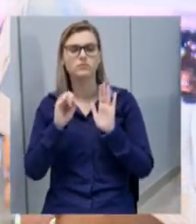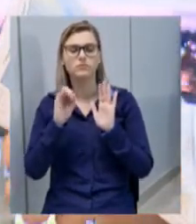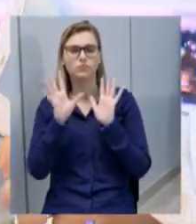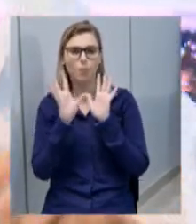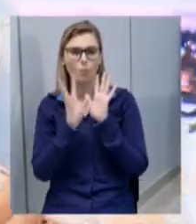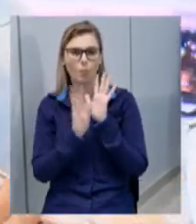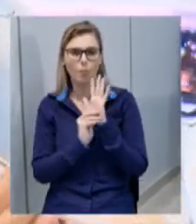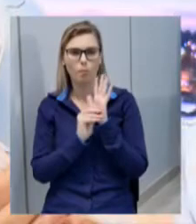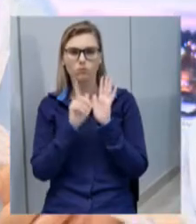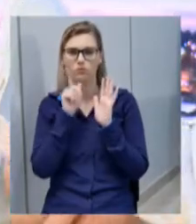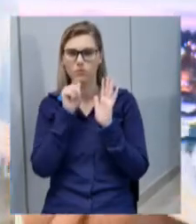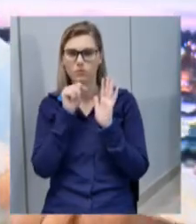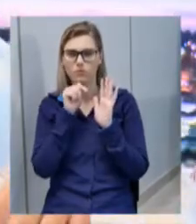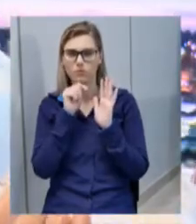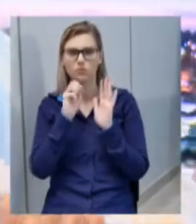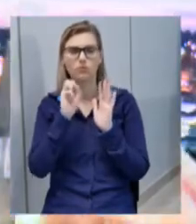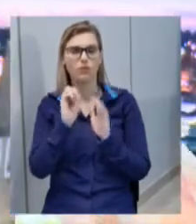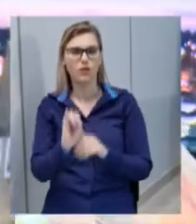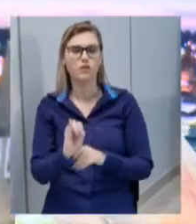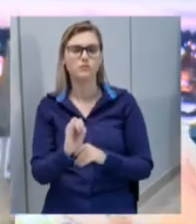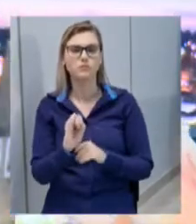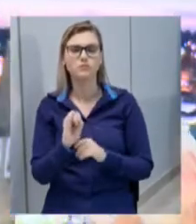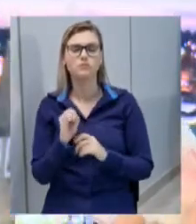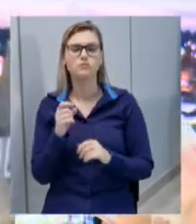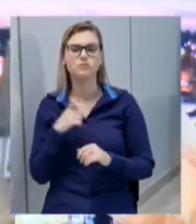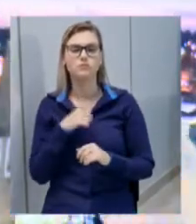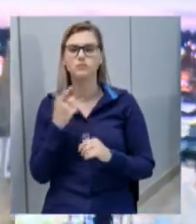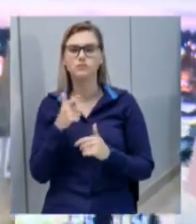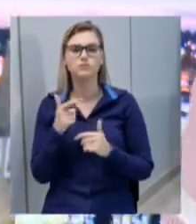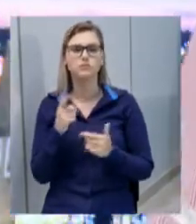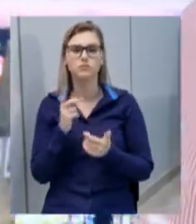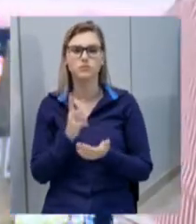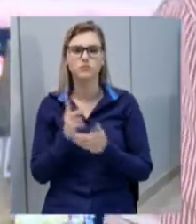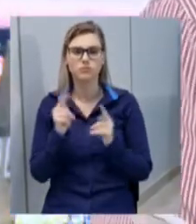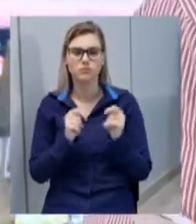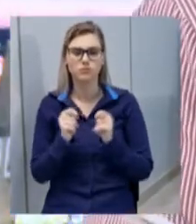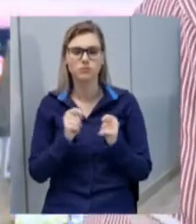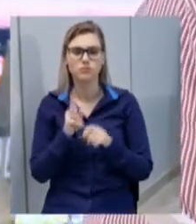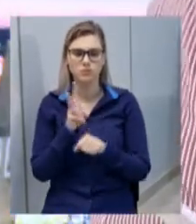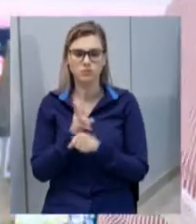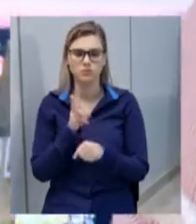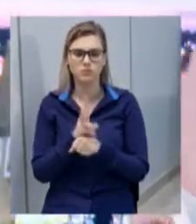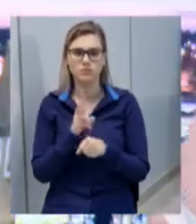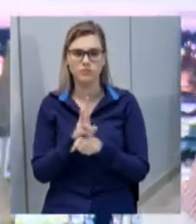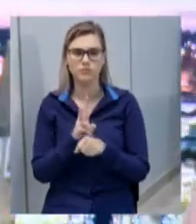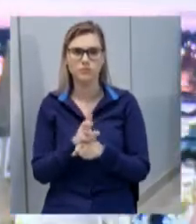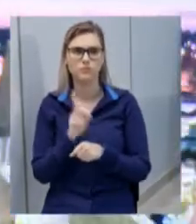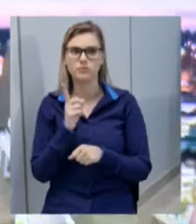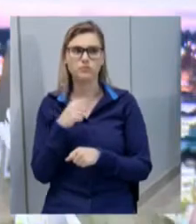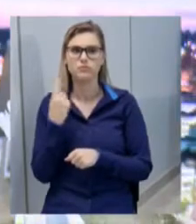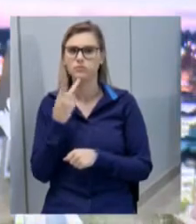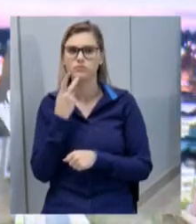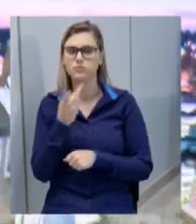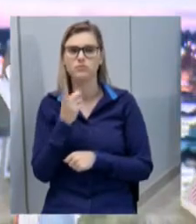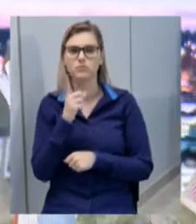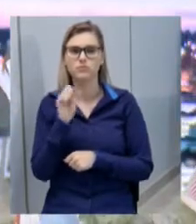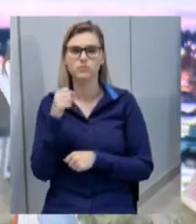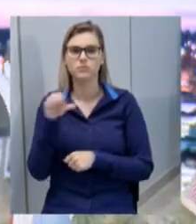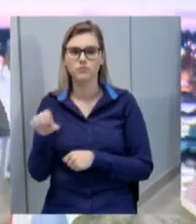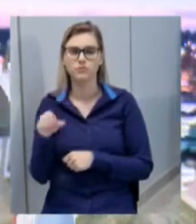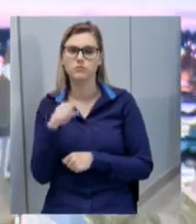efetivo do consumo e de preservação. E nós não estamos falando dos 189 nós estamos falando